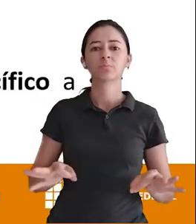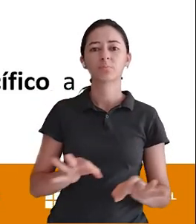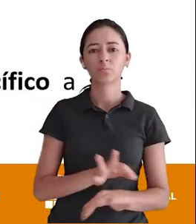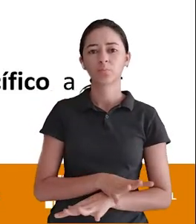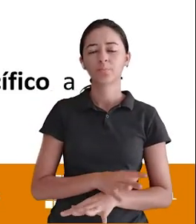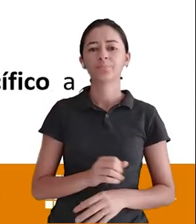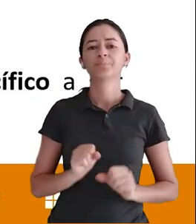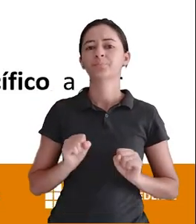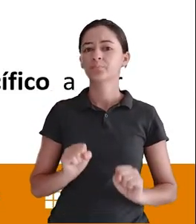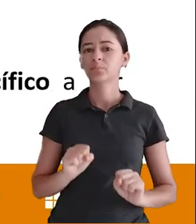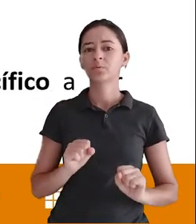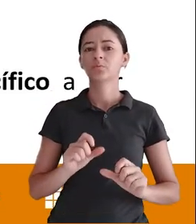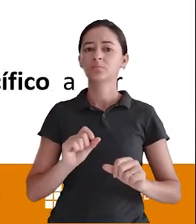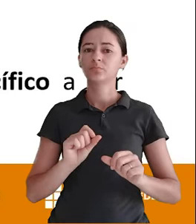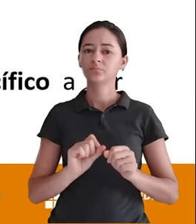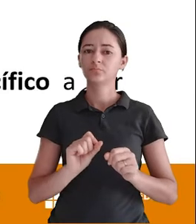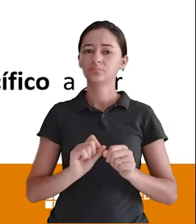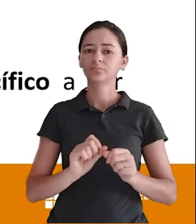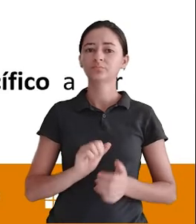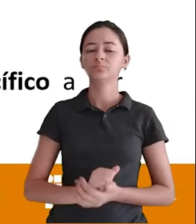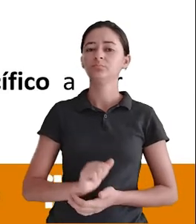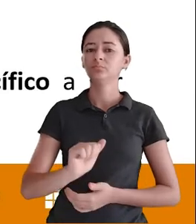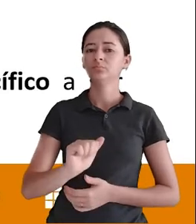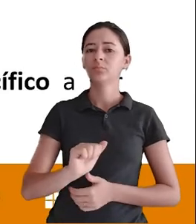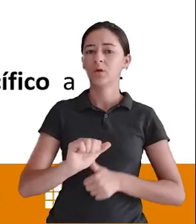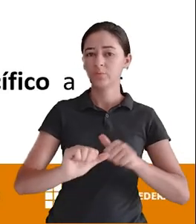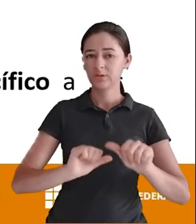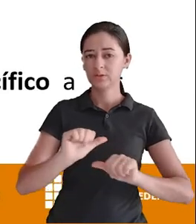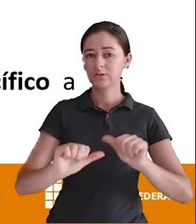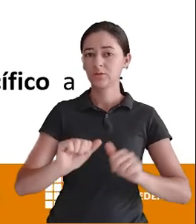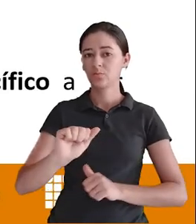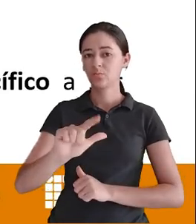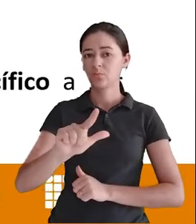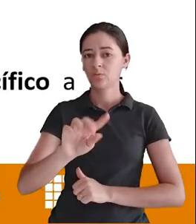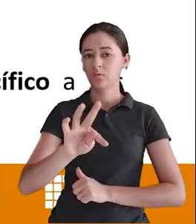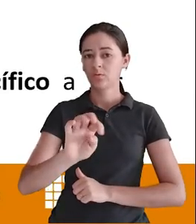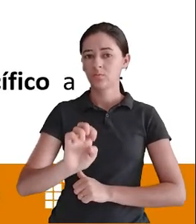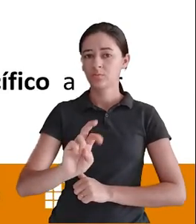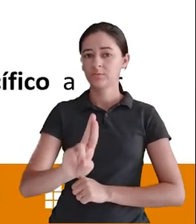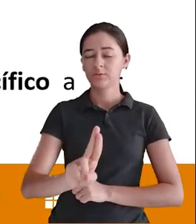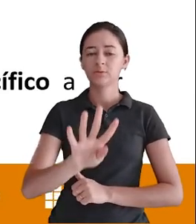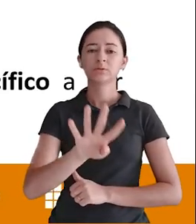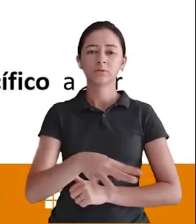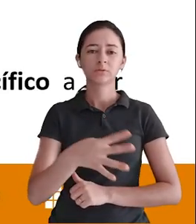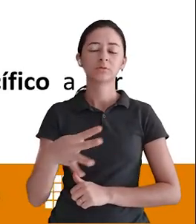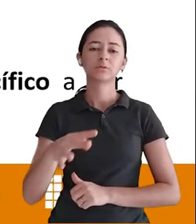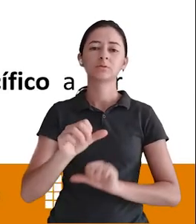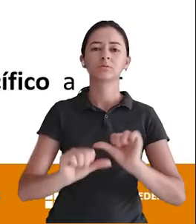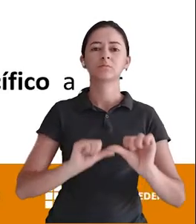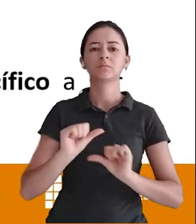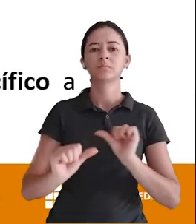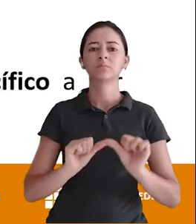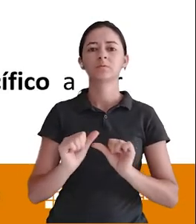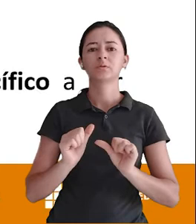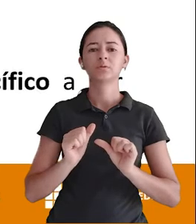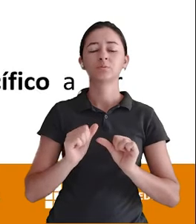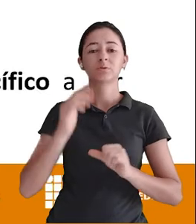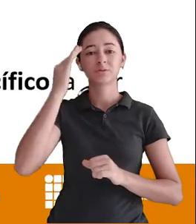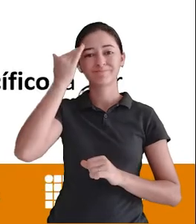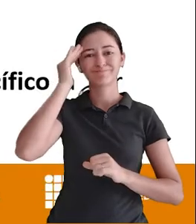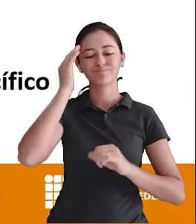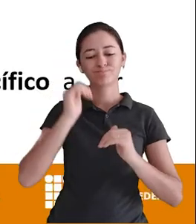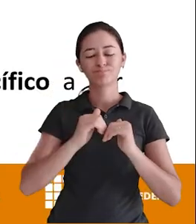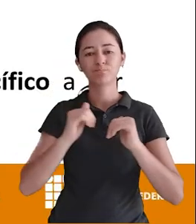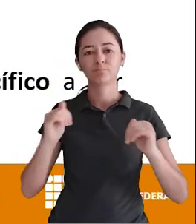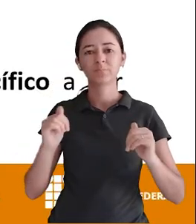Então eu posso fazer um ALTER TABLE E adicionar um novo atributo naquela tabela Então separem isso da cabeça de